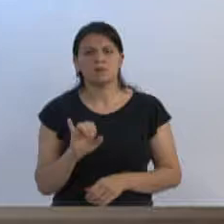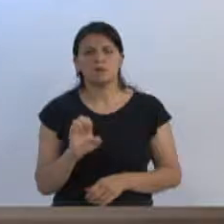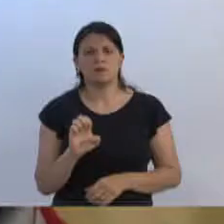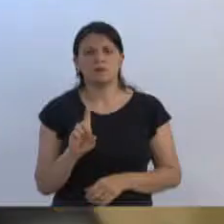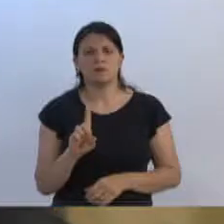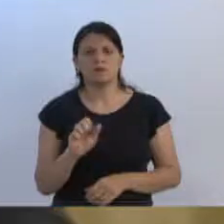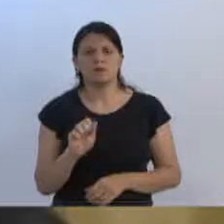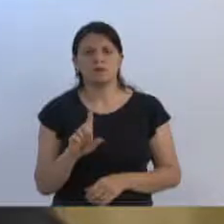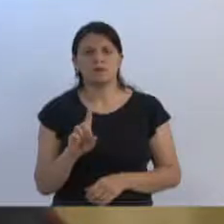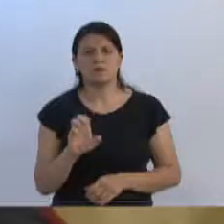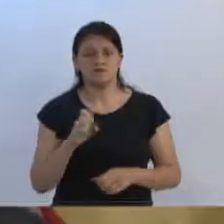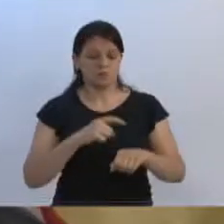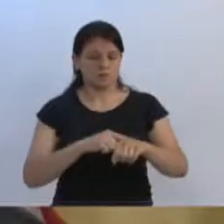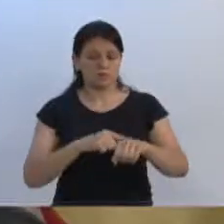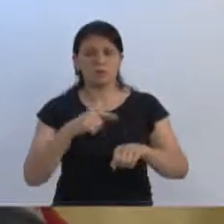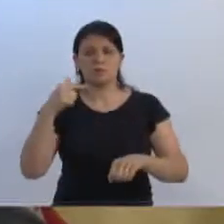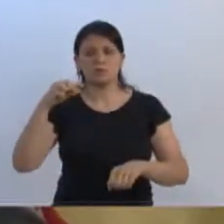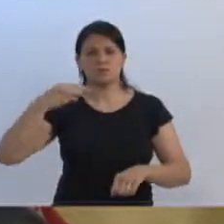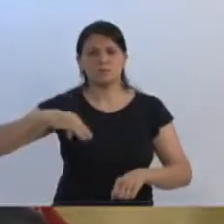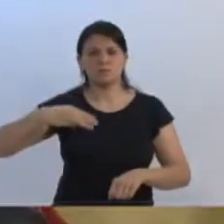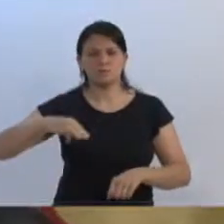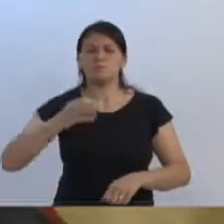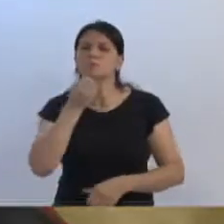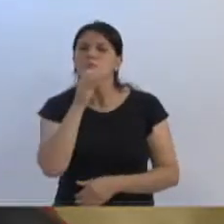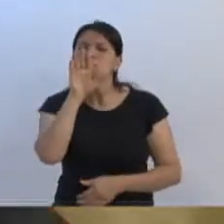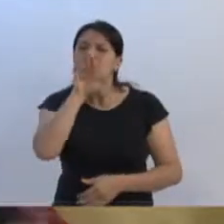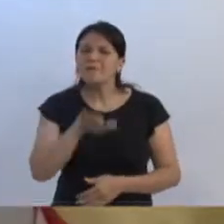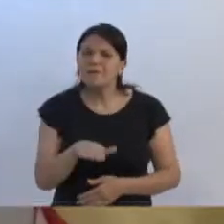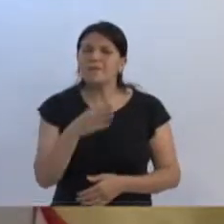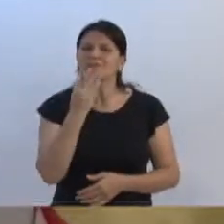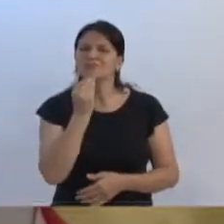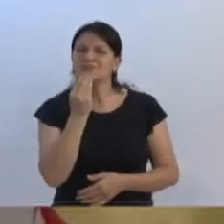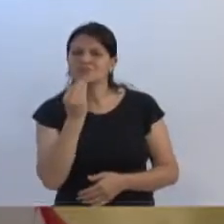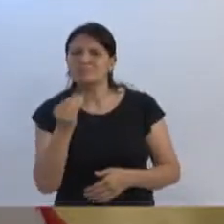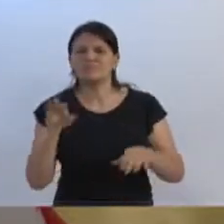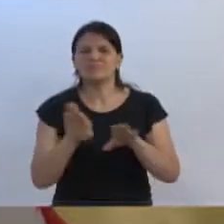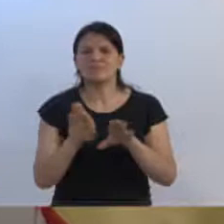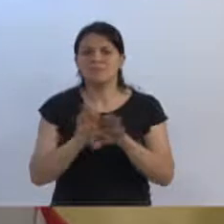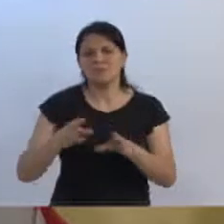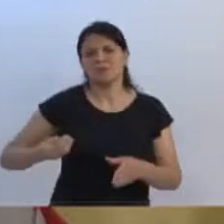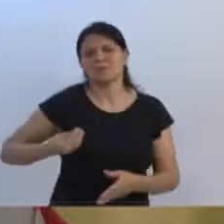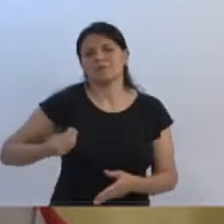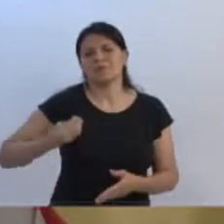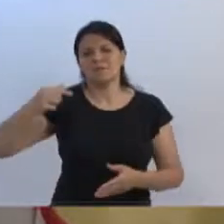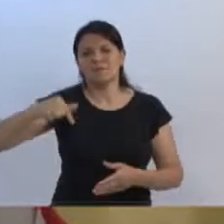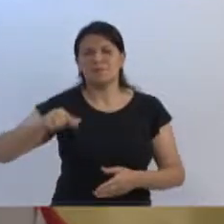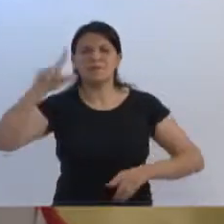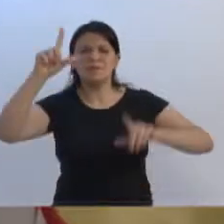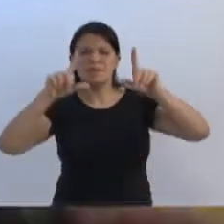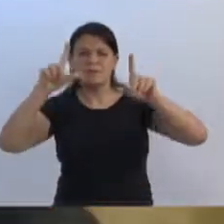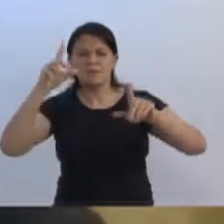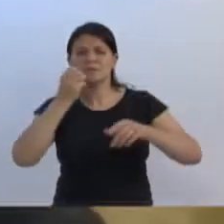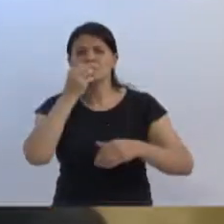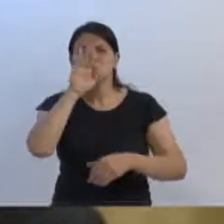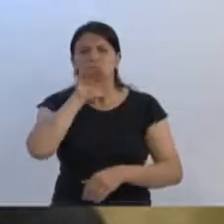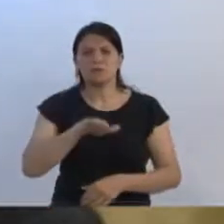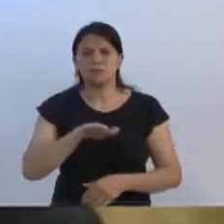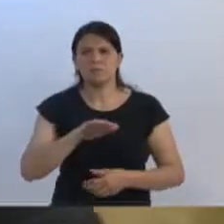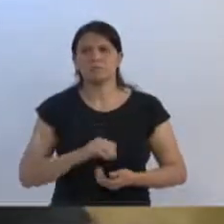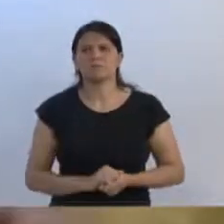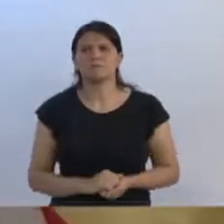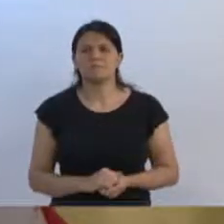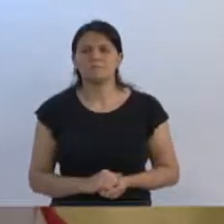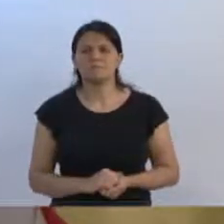Muito boa tarde, presidente Marcelo Lanzarim, colegas vereadores, distinta plateia que nos acompanha aqui, a quem nos assiste em casa, meu muito boa tarde.